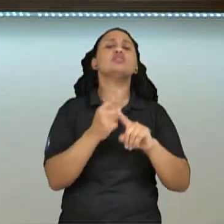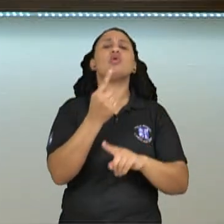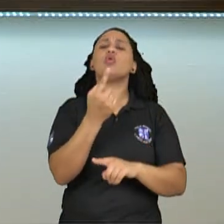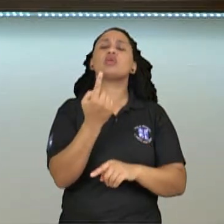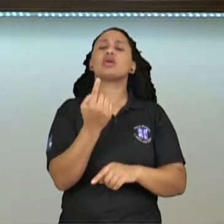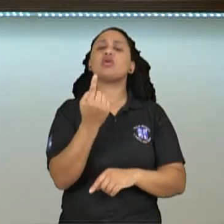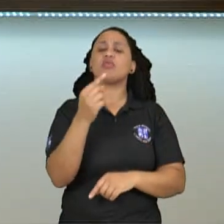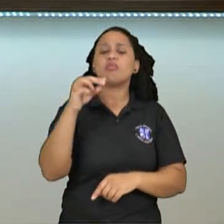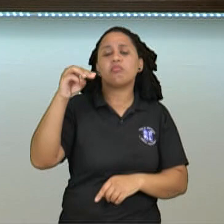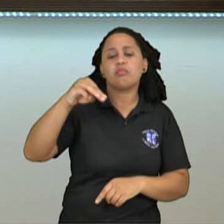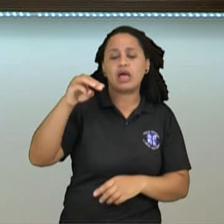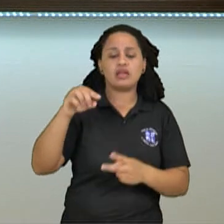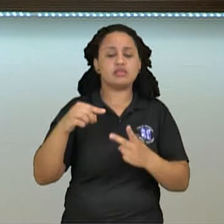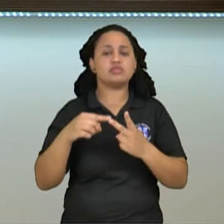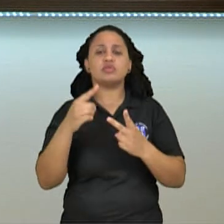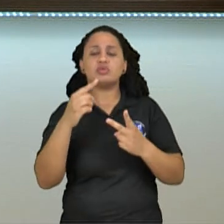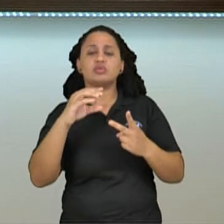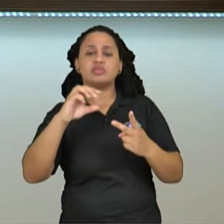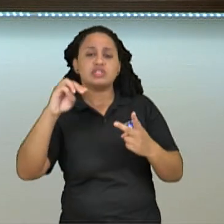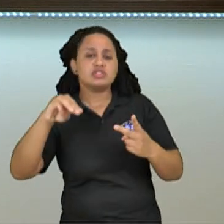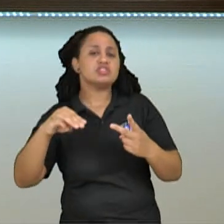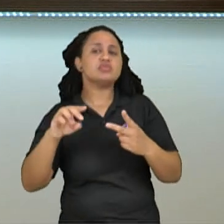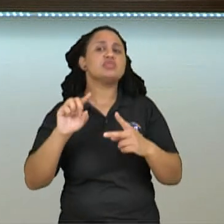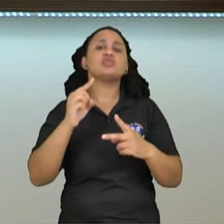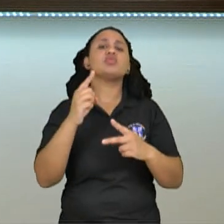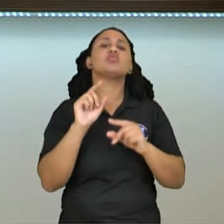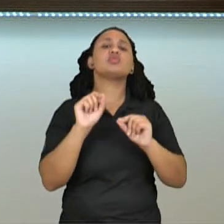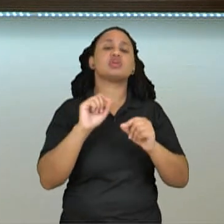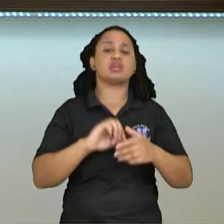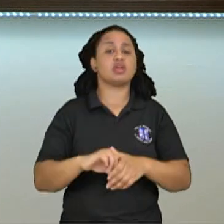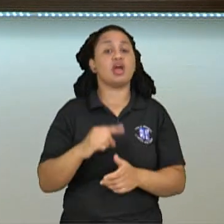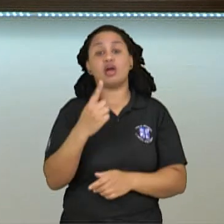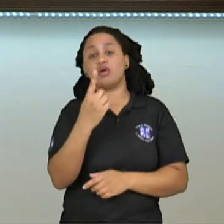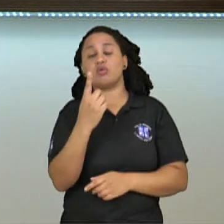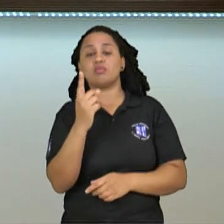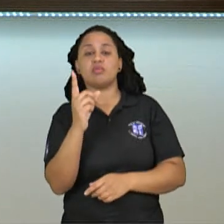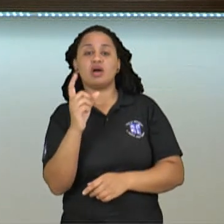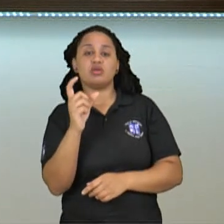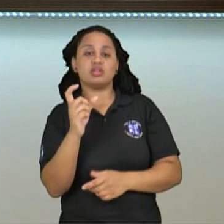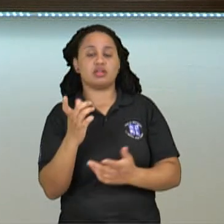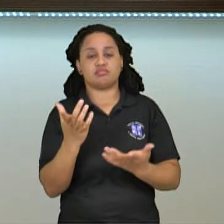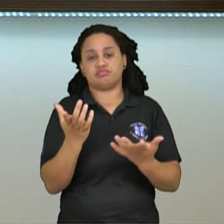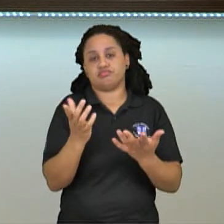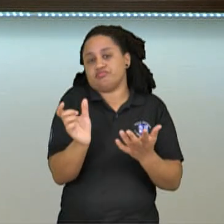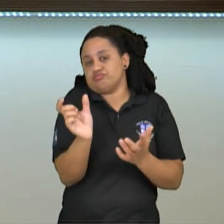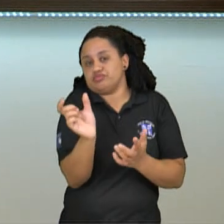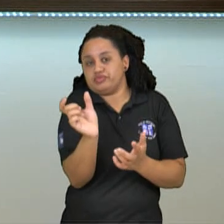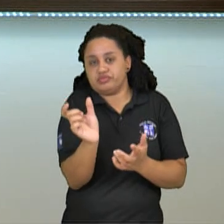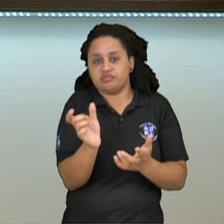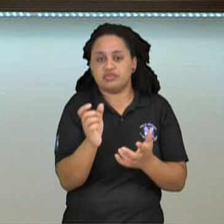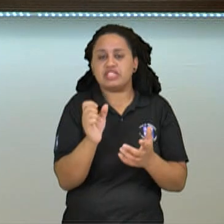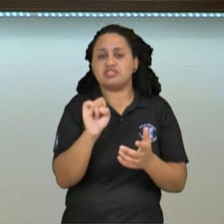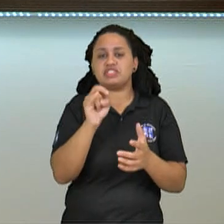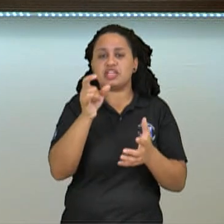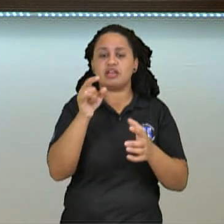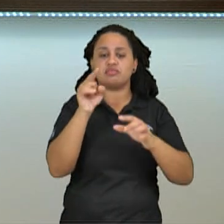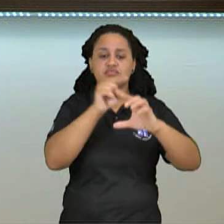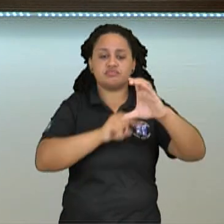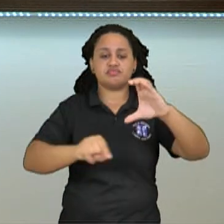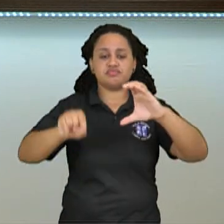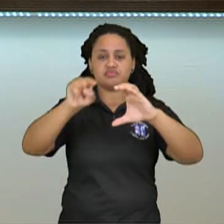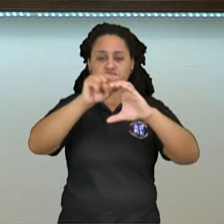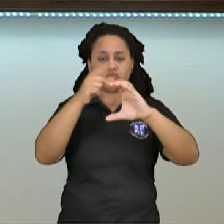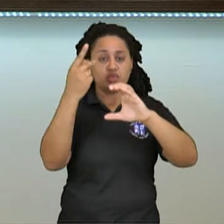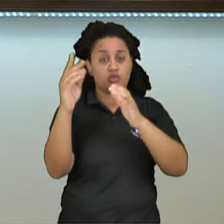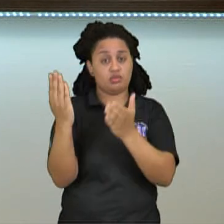quilômetro? Gente, é 1, uma unidade. Se você quiser construir uma circunferência trigonométrica no seu